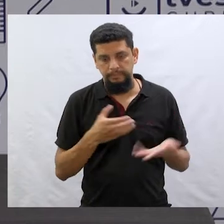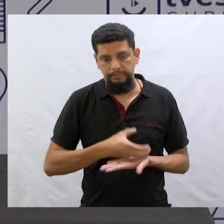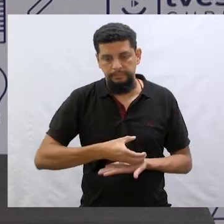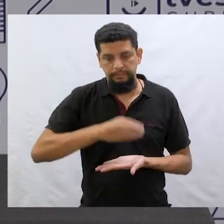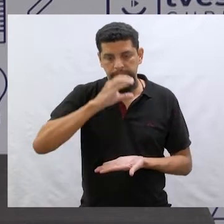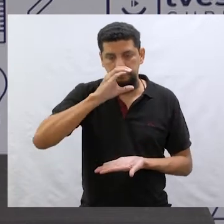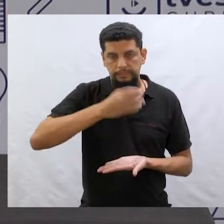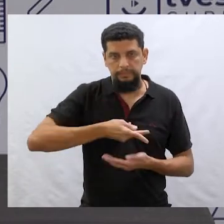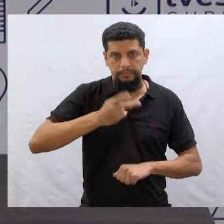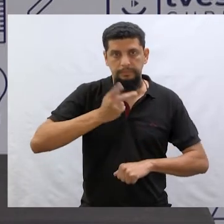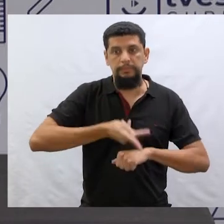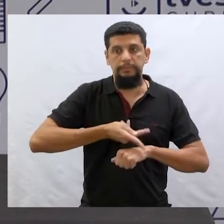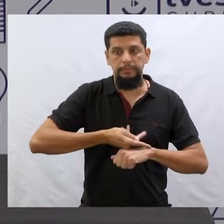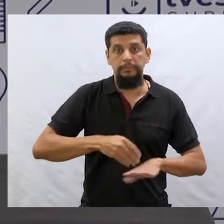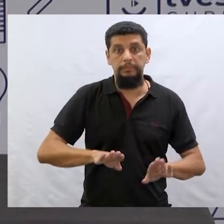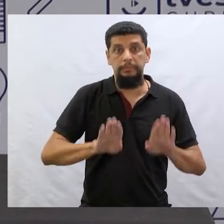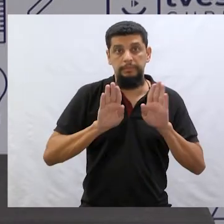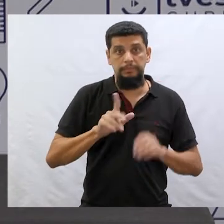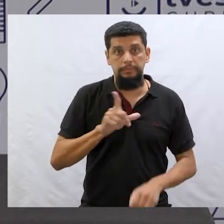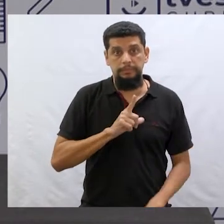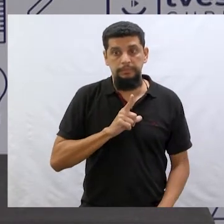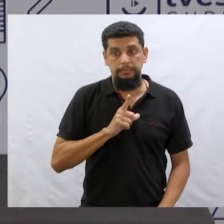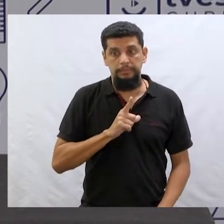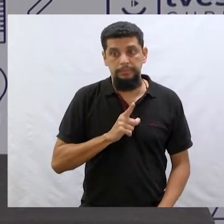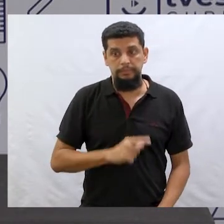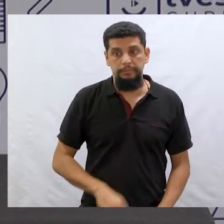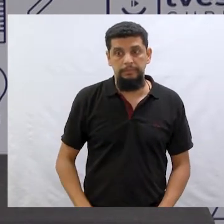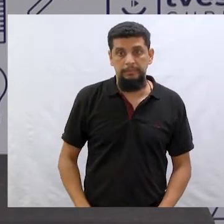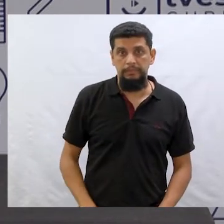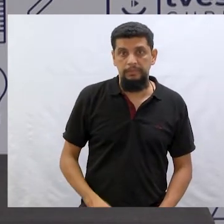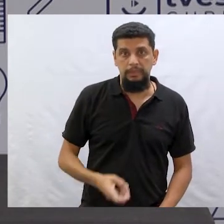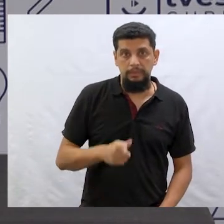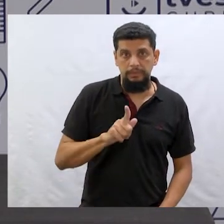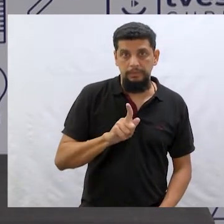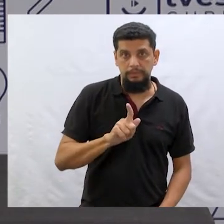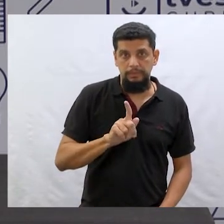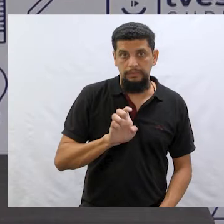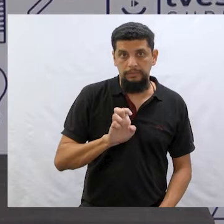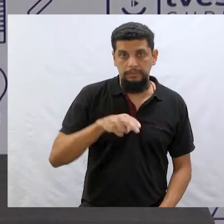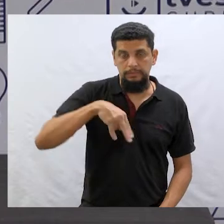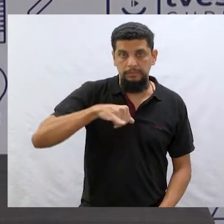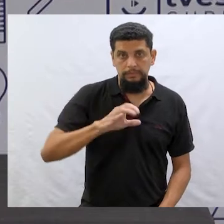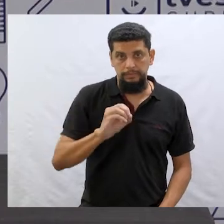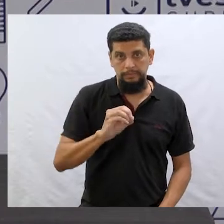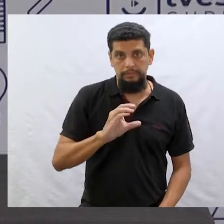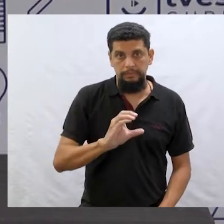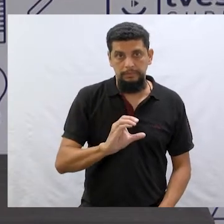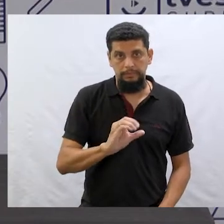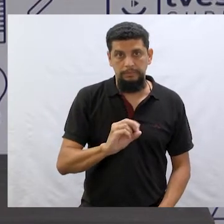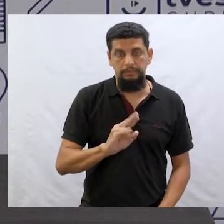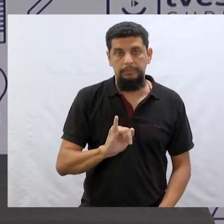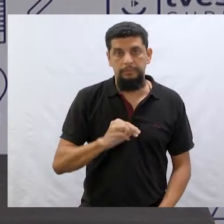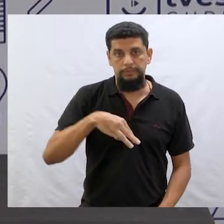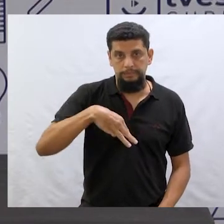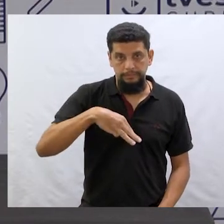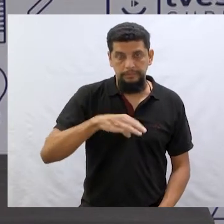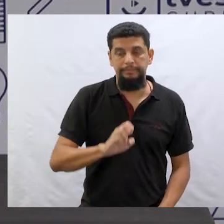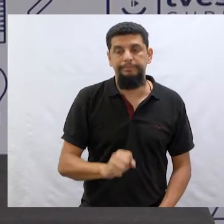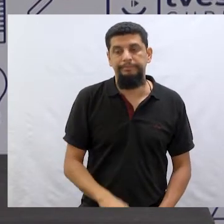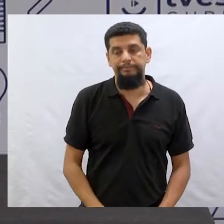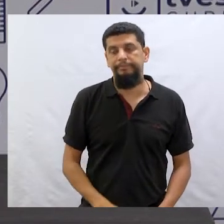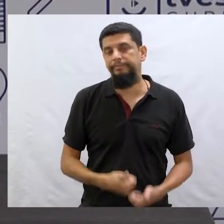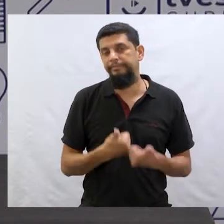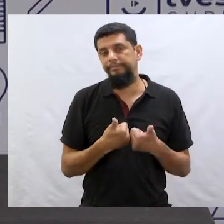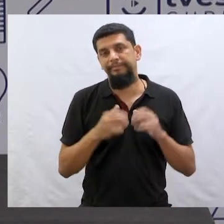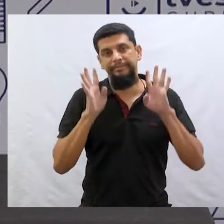do Caneco de Prata. Mas eu tenho o Gênio do Crime. Que é também onde começa a história da Turma do Gordo.